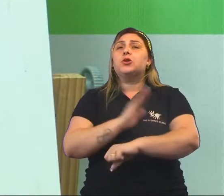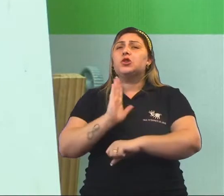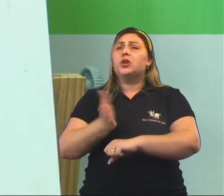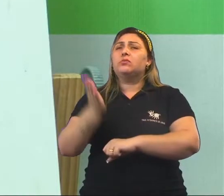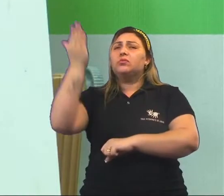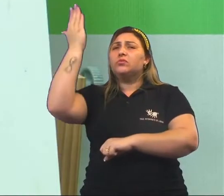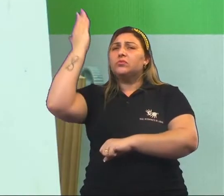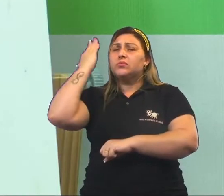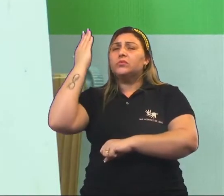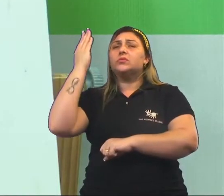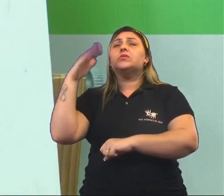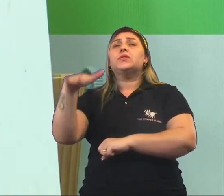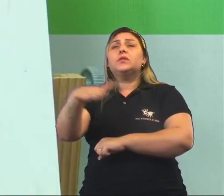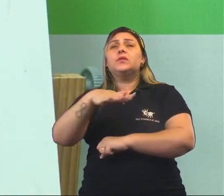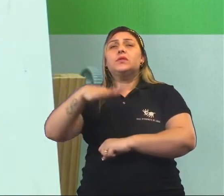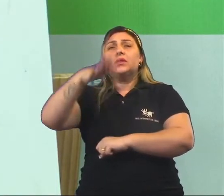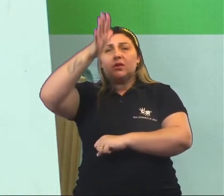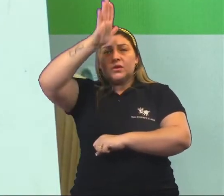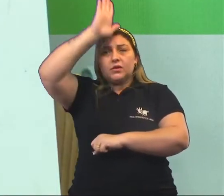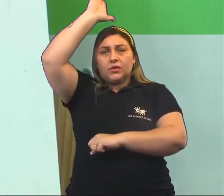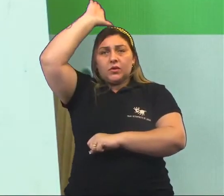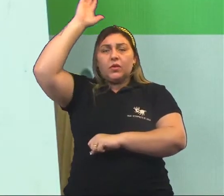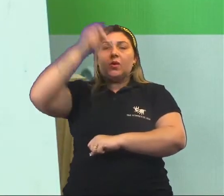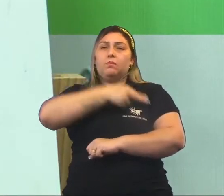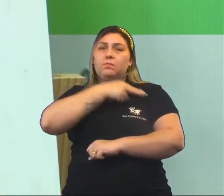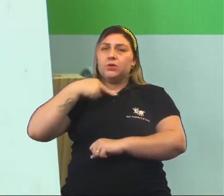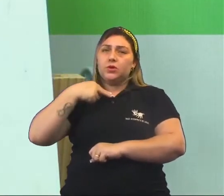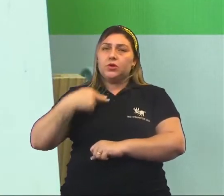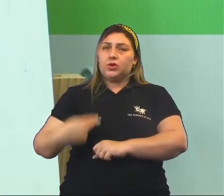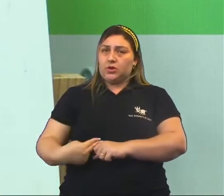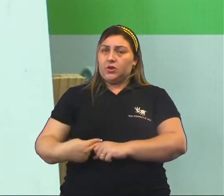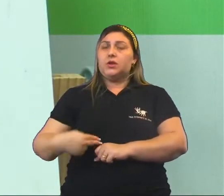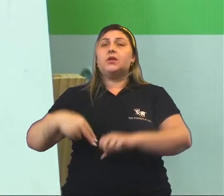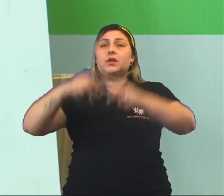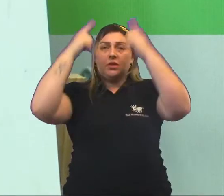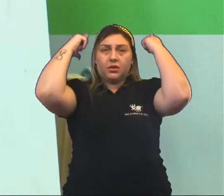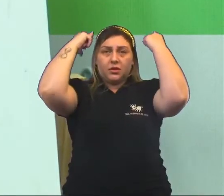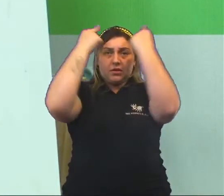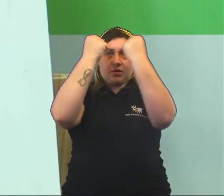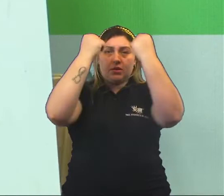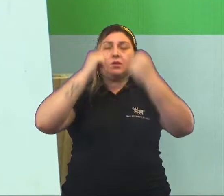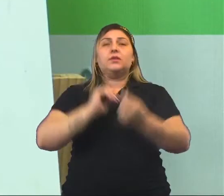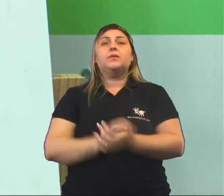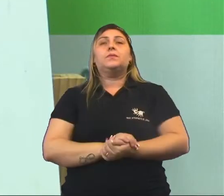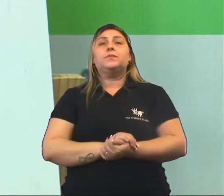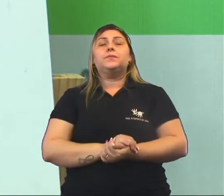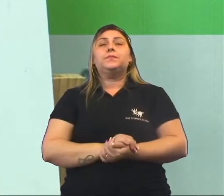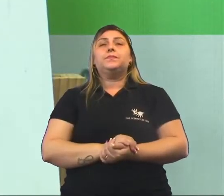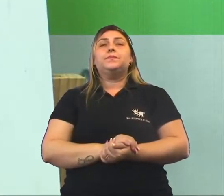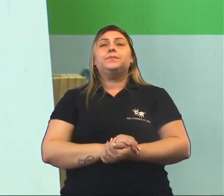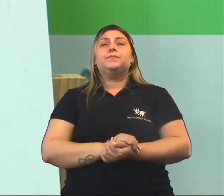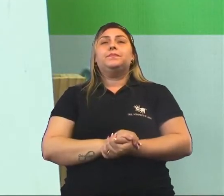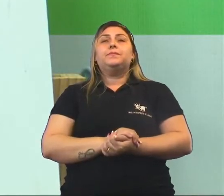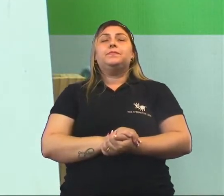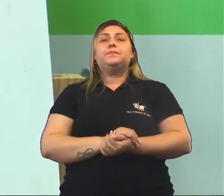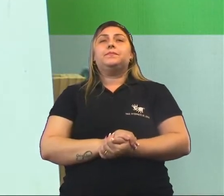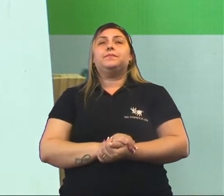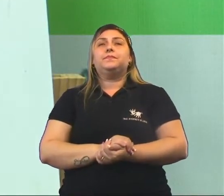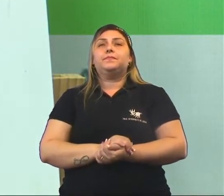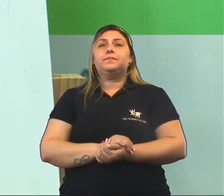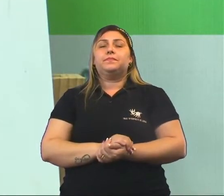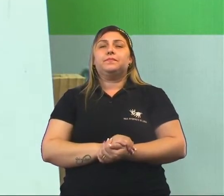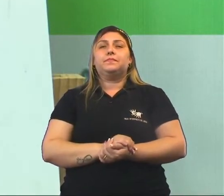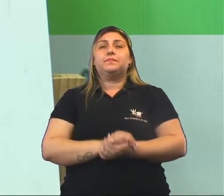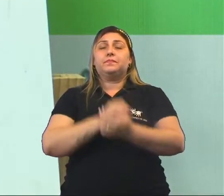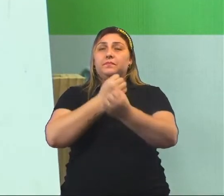os tempos antigos na sociedade de Roma, China e Grécia. Por todos esses motivos, como eu falei. Olha só, muitas vezes ela é